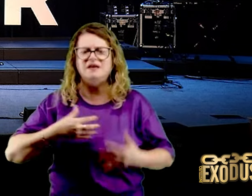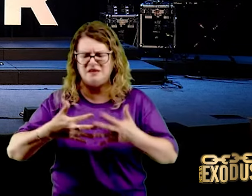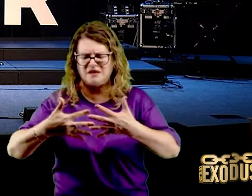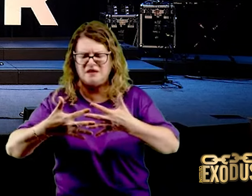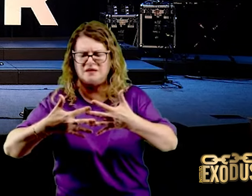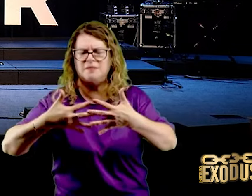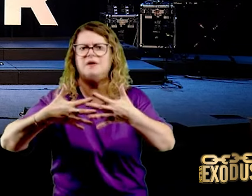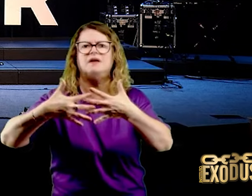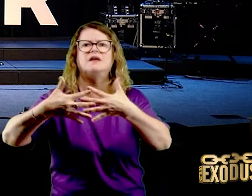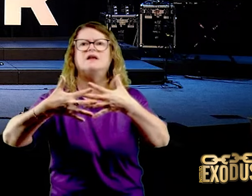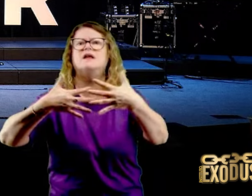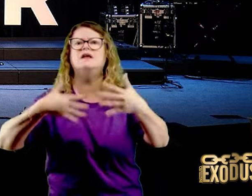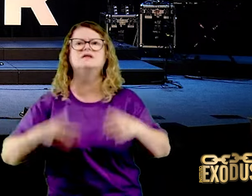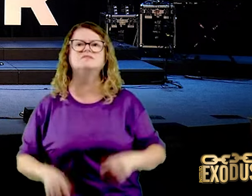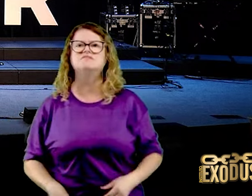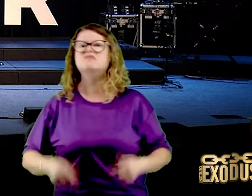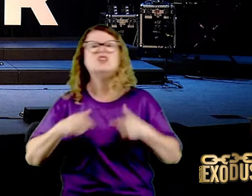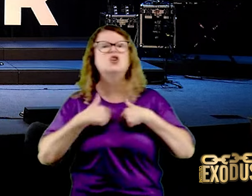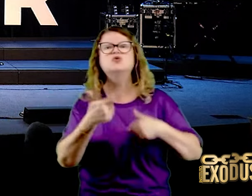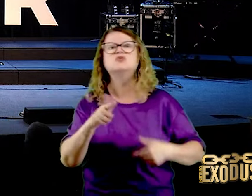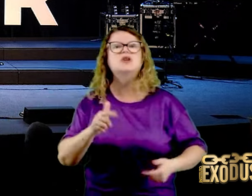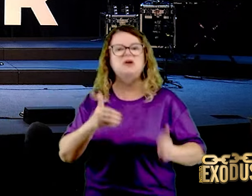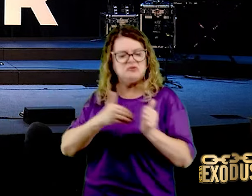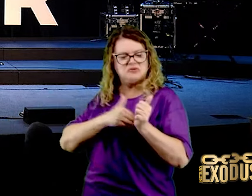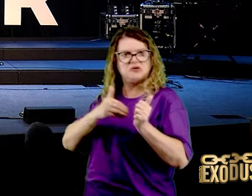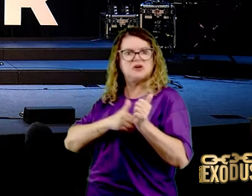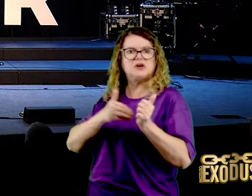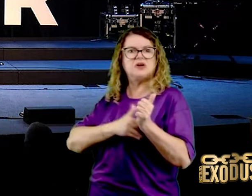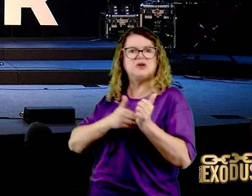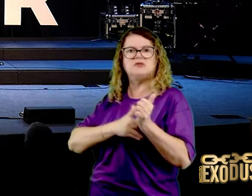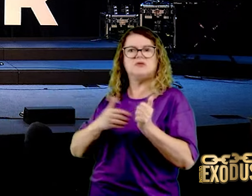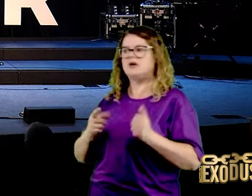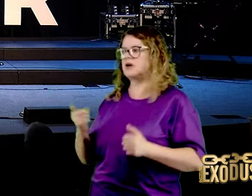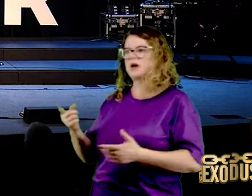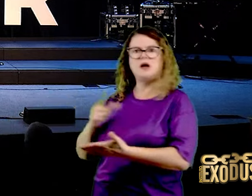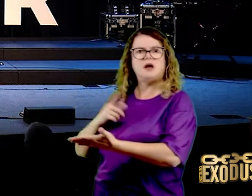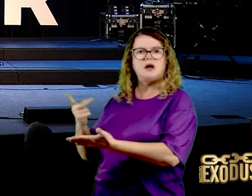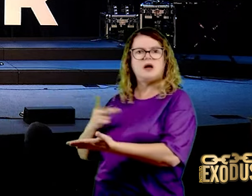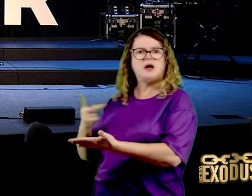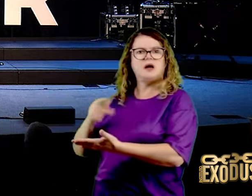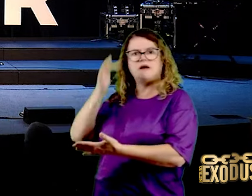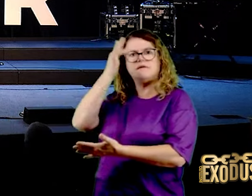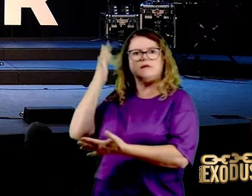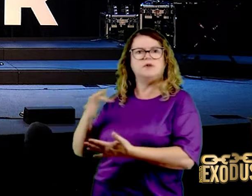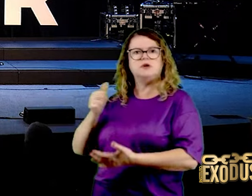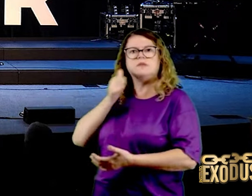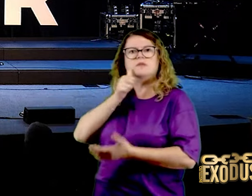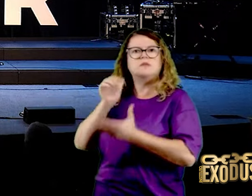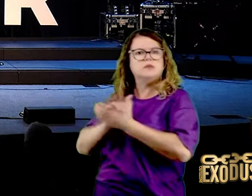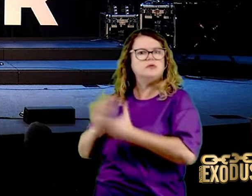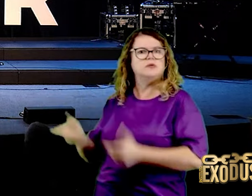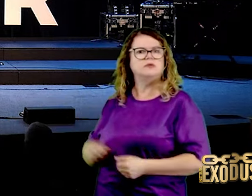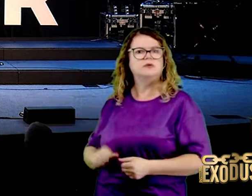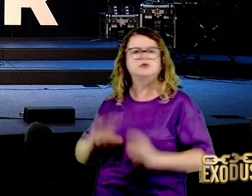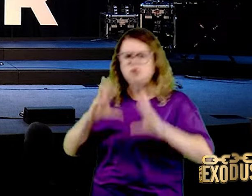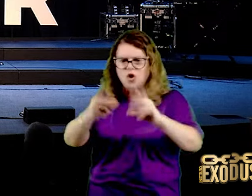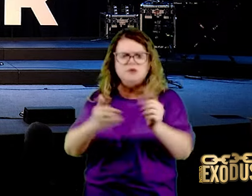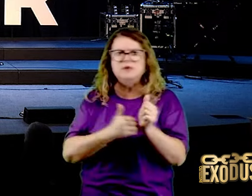tenho senha de segredo com a minha esposa. Todas as minhas senhas, meu filho tem.